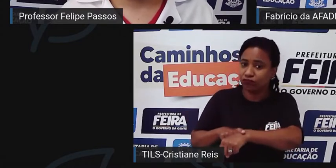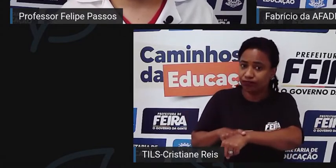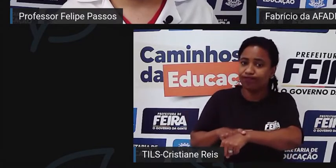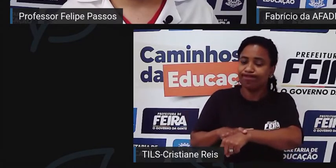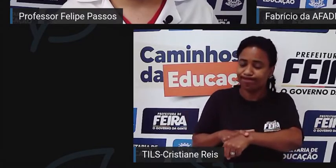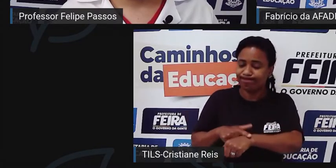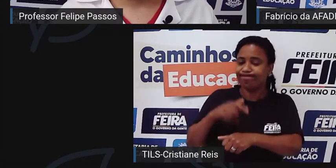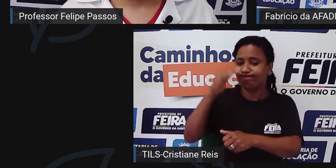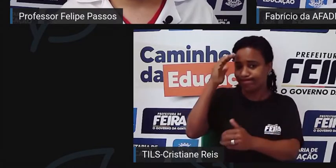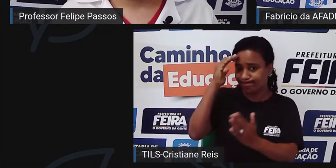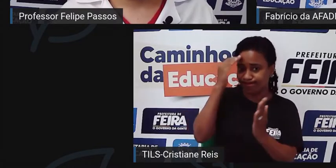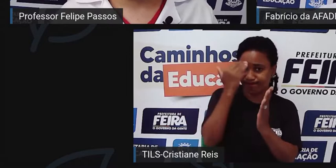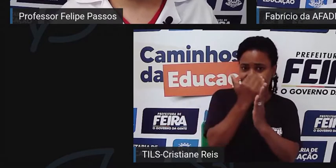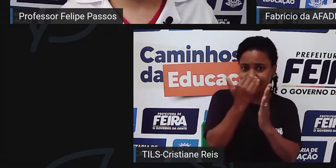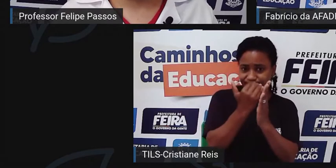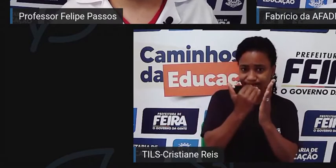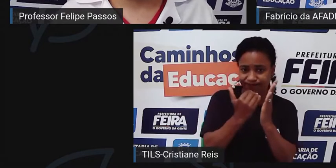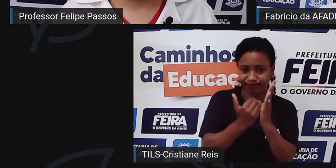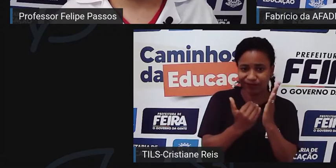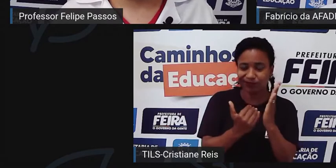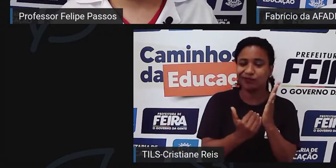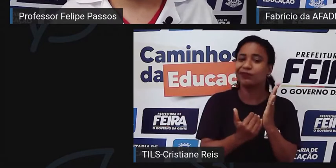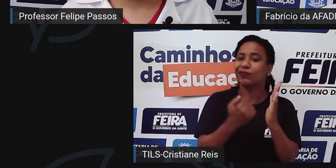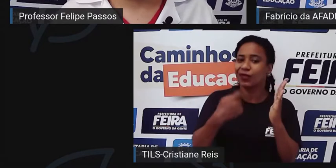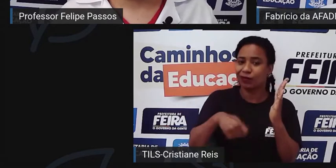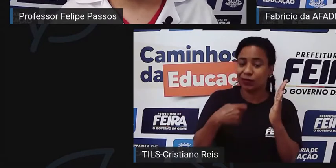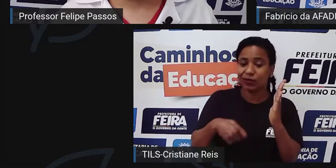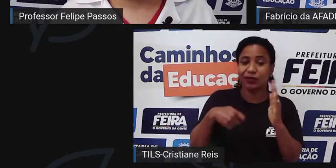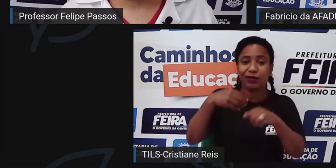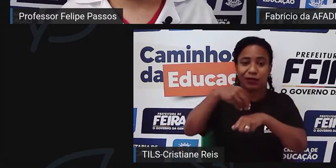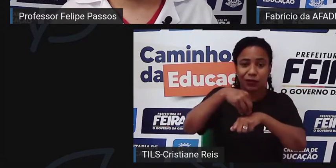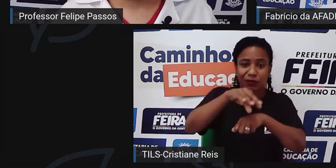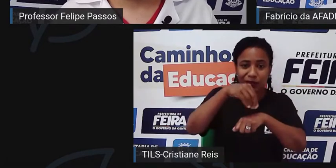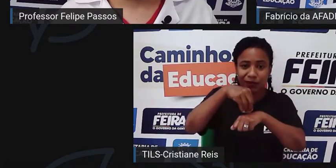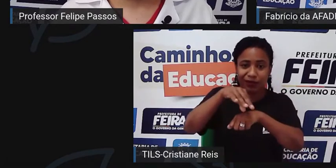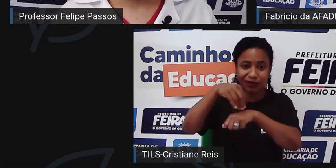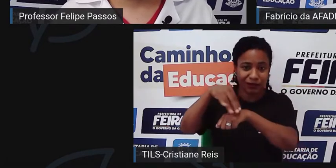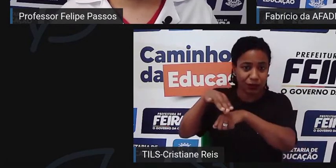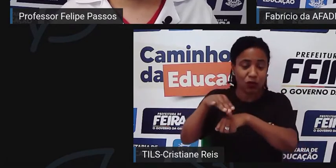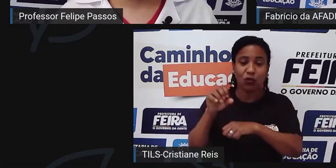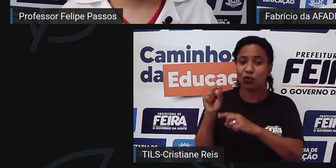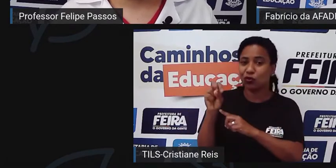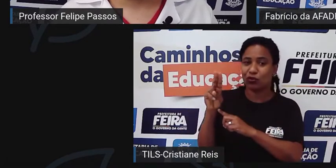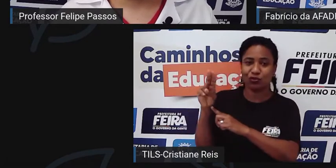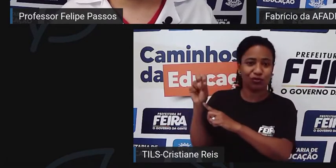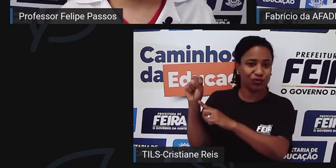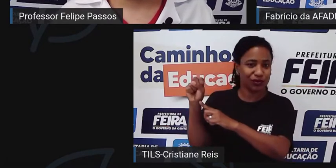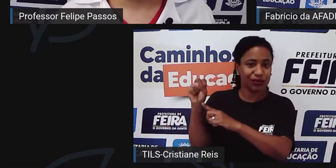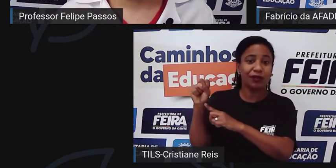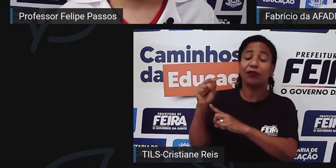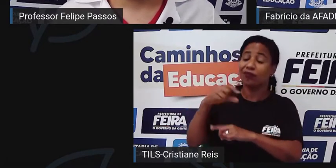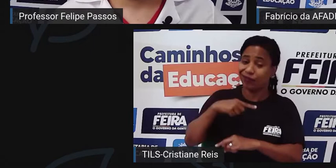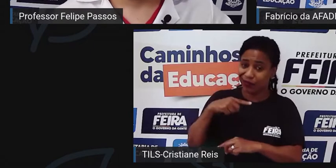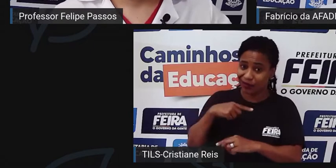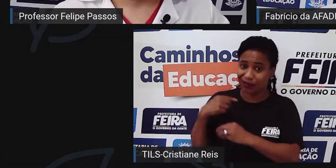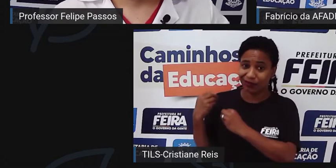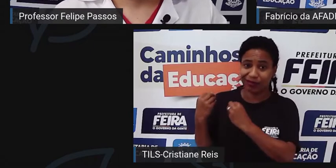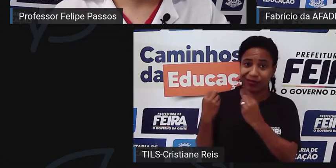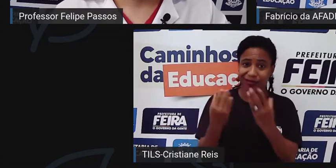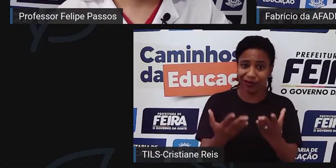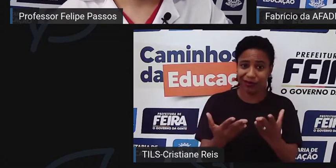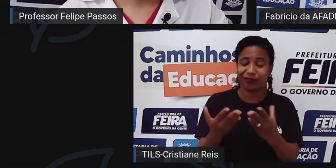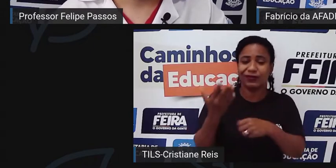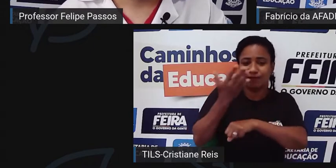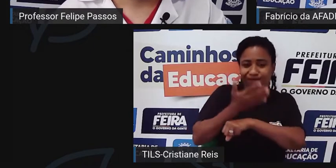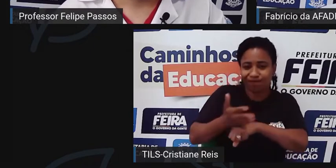multidisciplinar que é disponibilizado pelo SUS. Na nossa cidade existe. E daí em diante, você vai